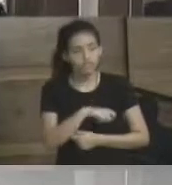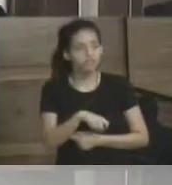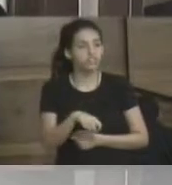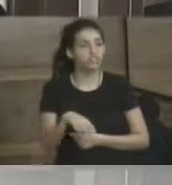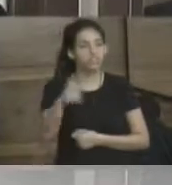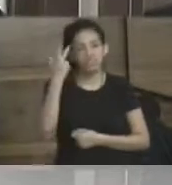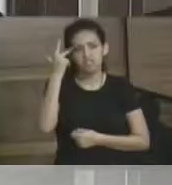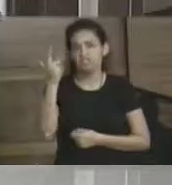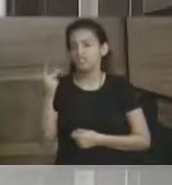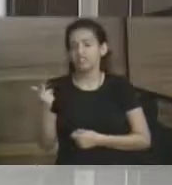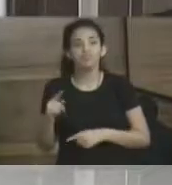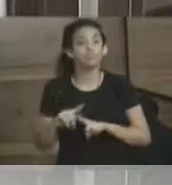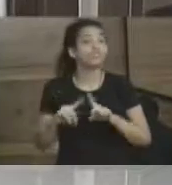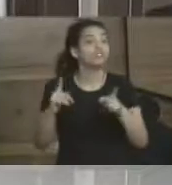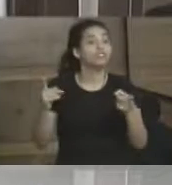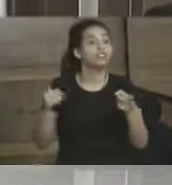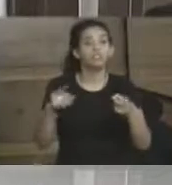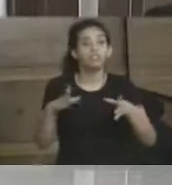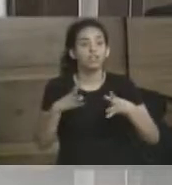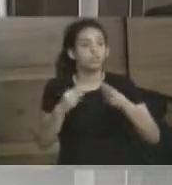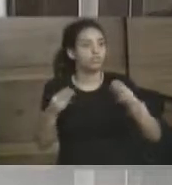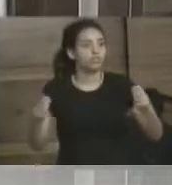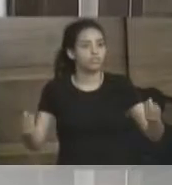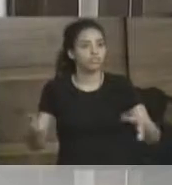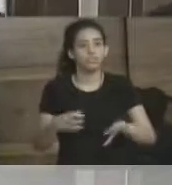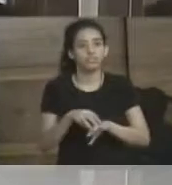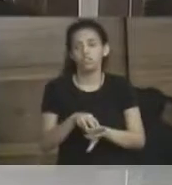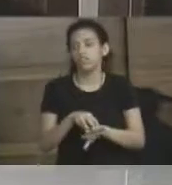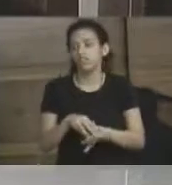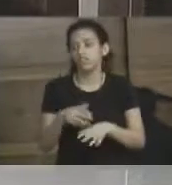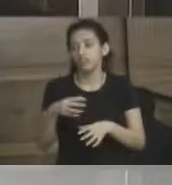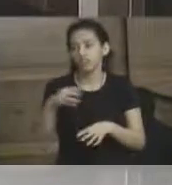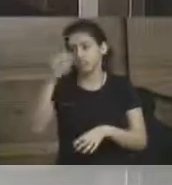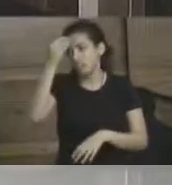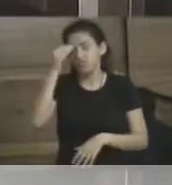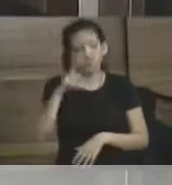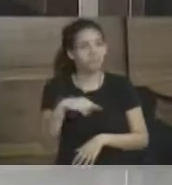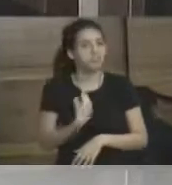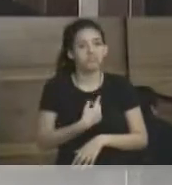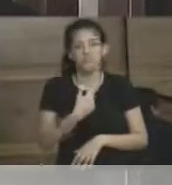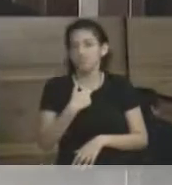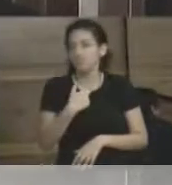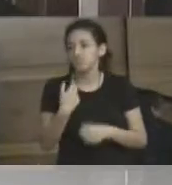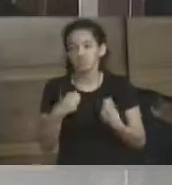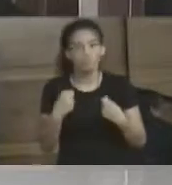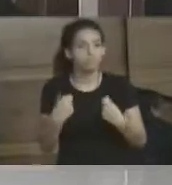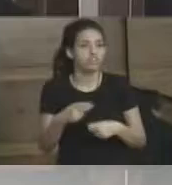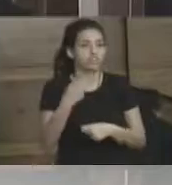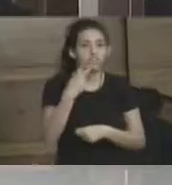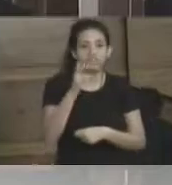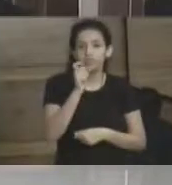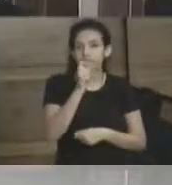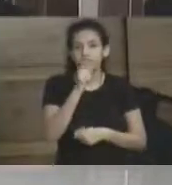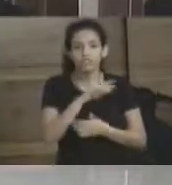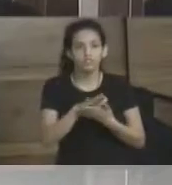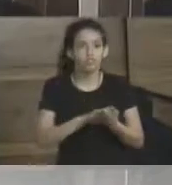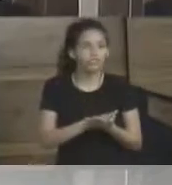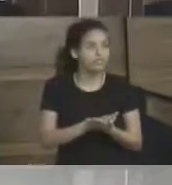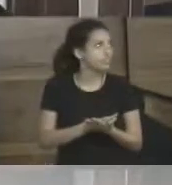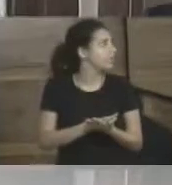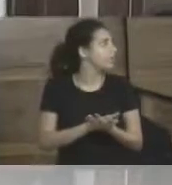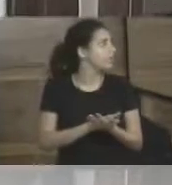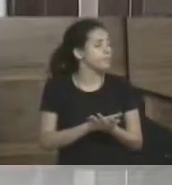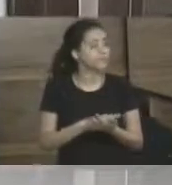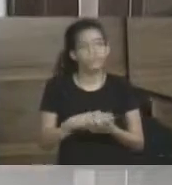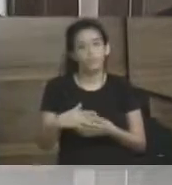histórias, inventam histórias, mas que fomenta o turismo lá. A gente, em Angra do Geis, a gente não pensa contar história nenhuma, a gente não pensa contar mentira nenhuma. A